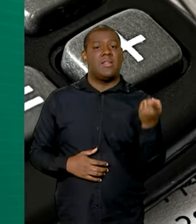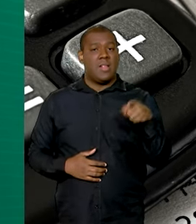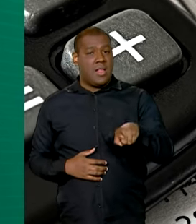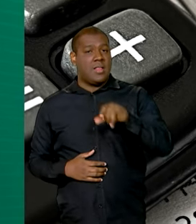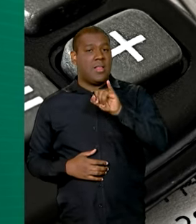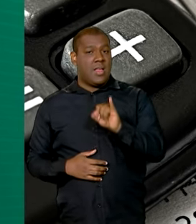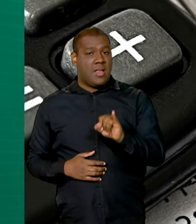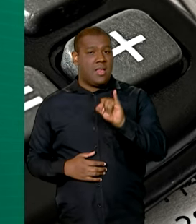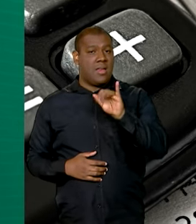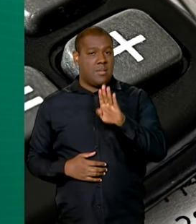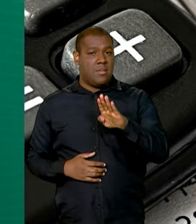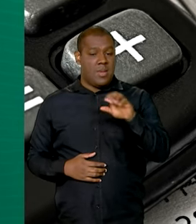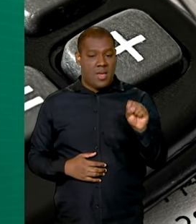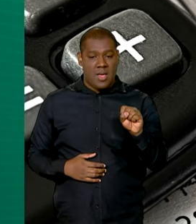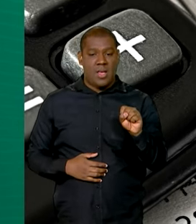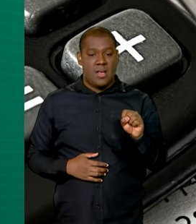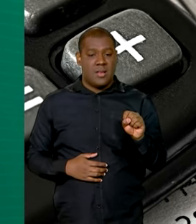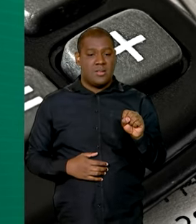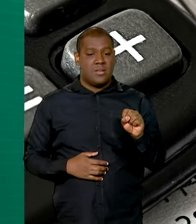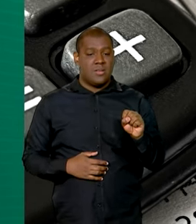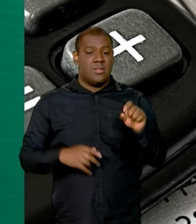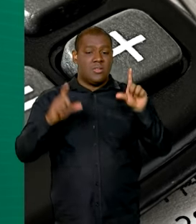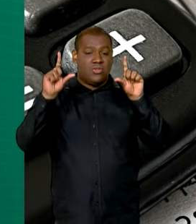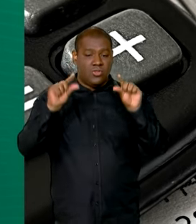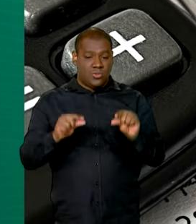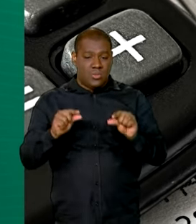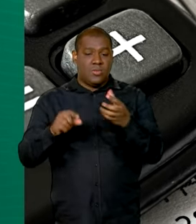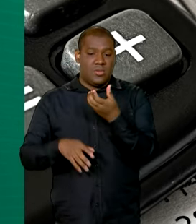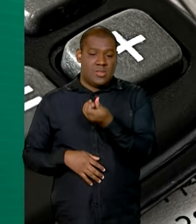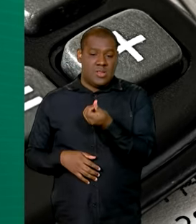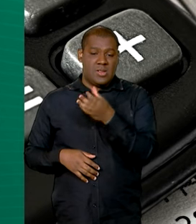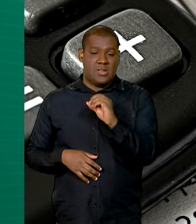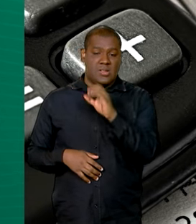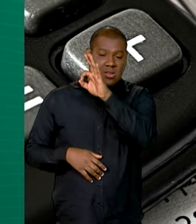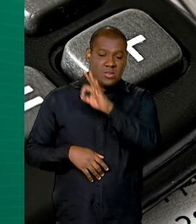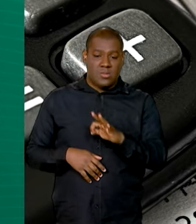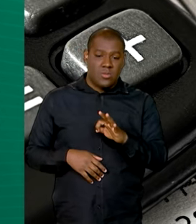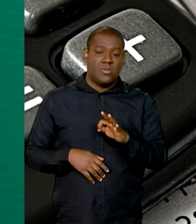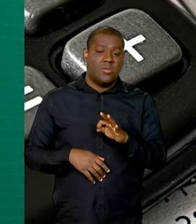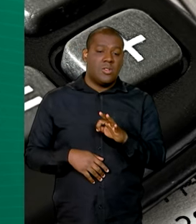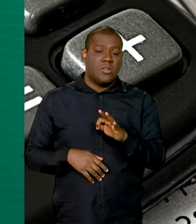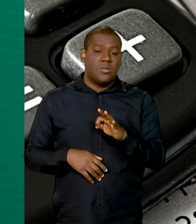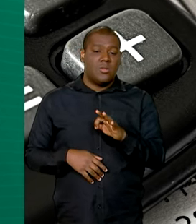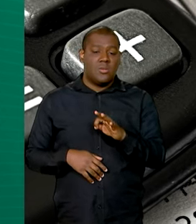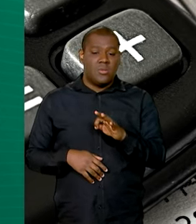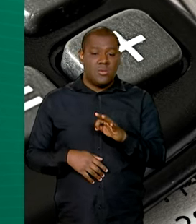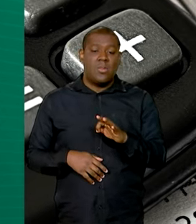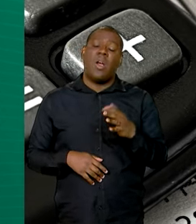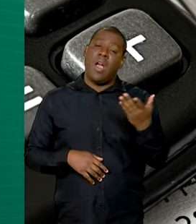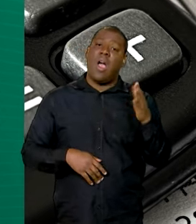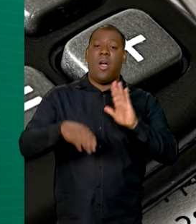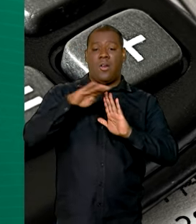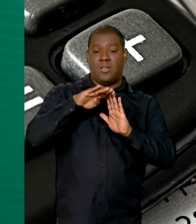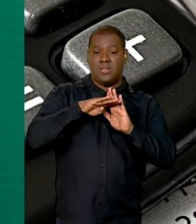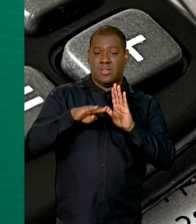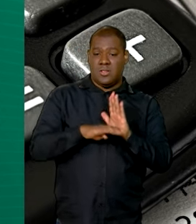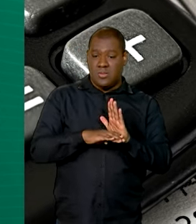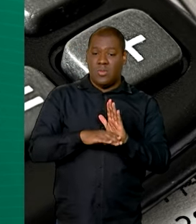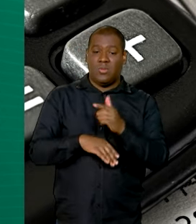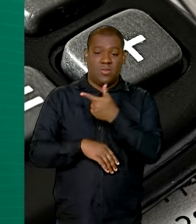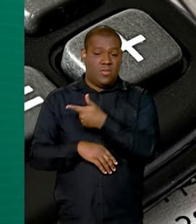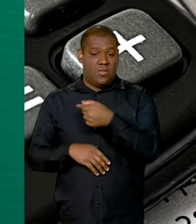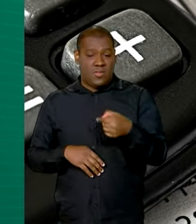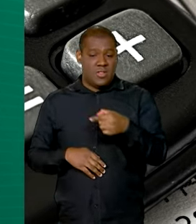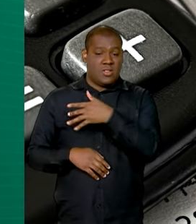serão reduzidos em 60% para 27 tipos de serviços de saúde,